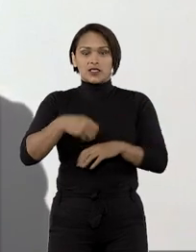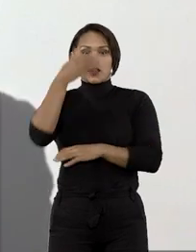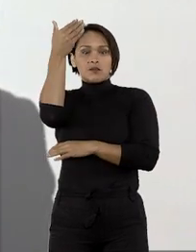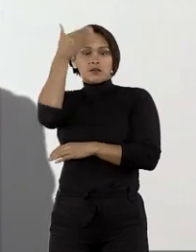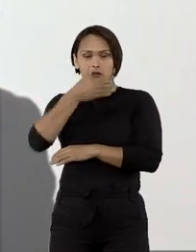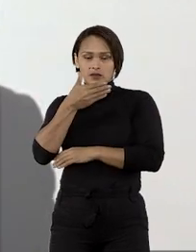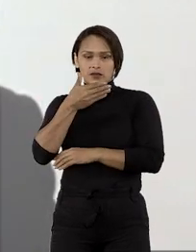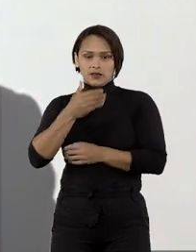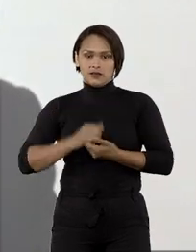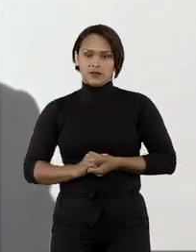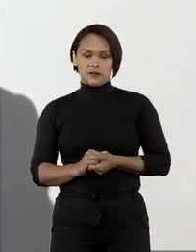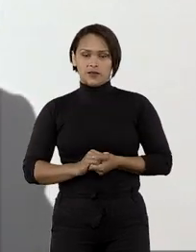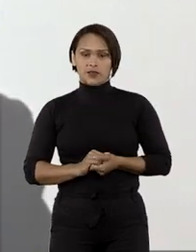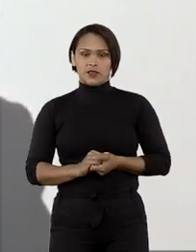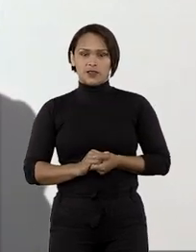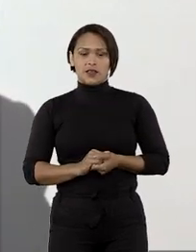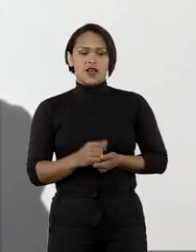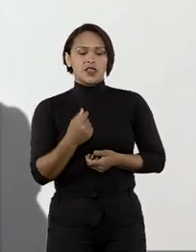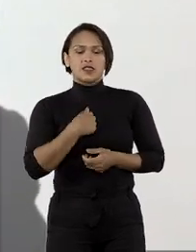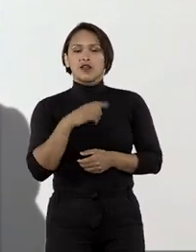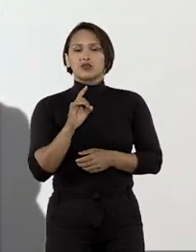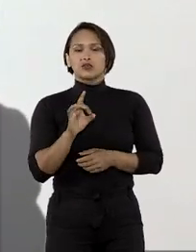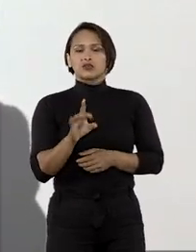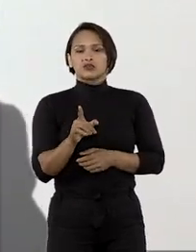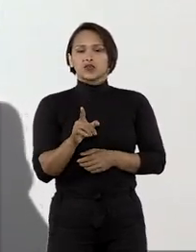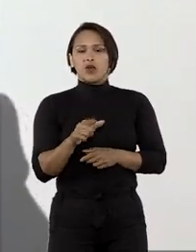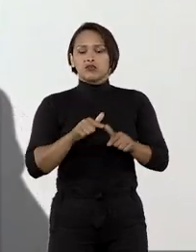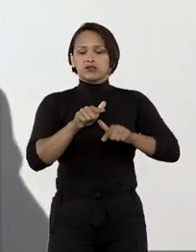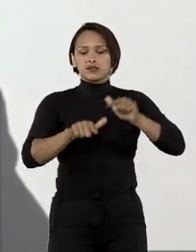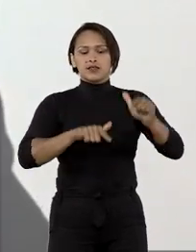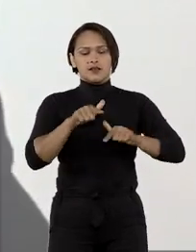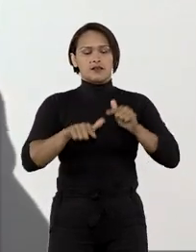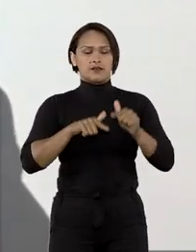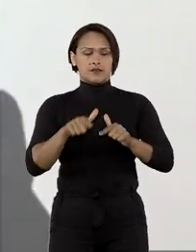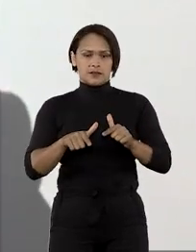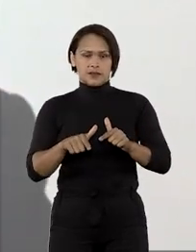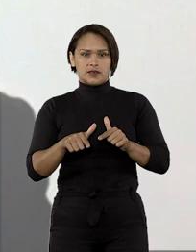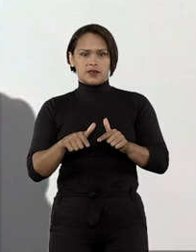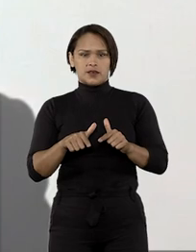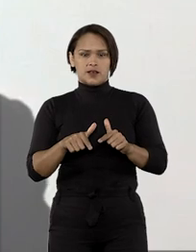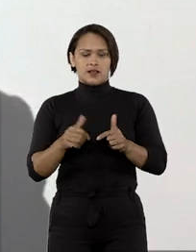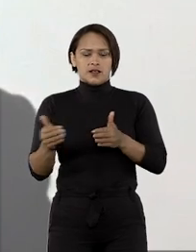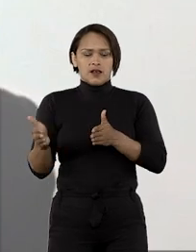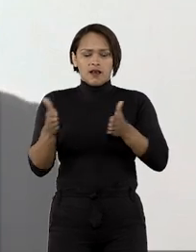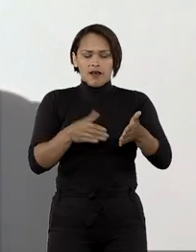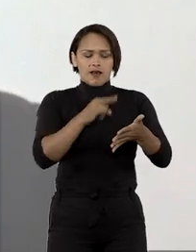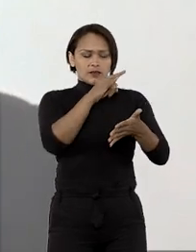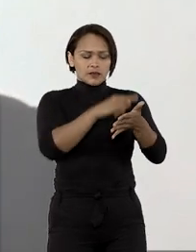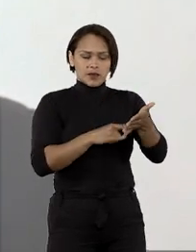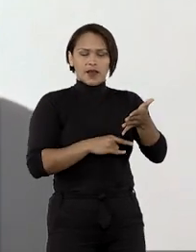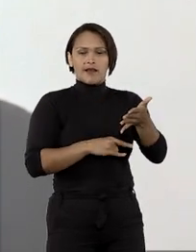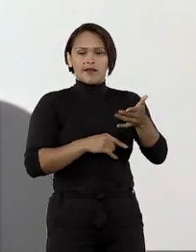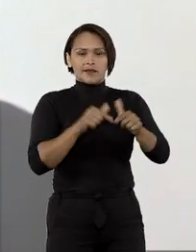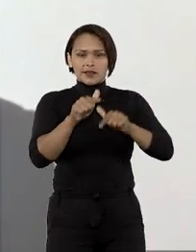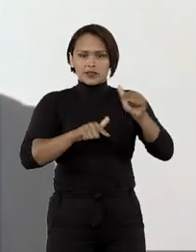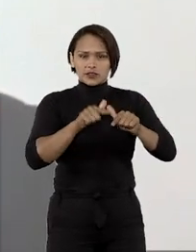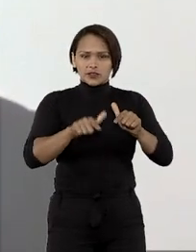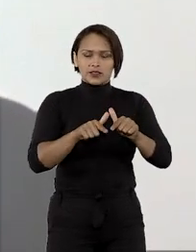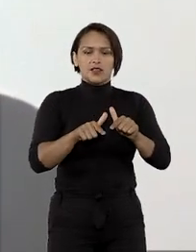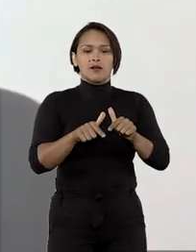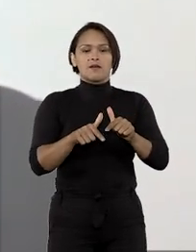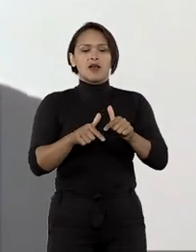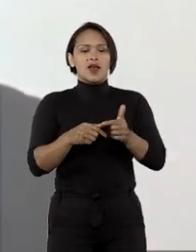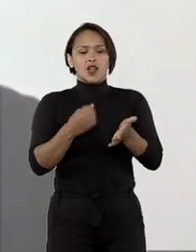precisa ser comprovado. Ou seja, não basta que eu tenha somente na minha carteira de trabalho, por exemplo,